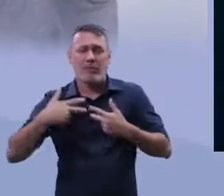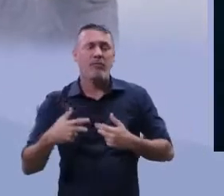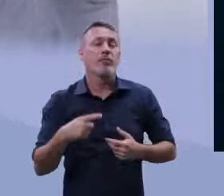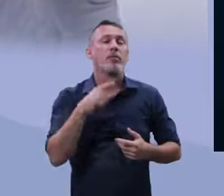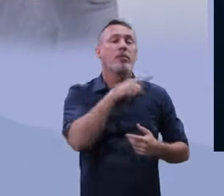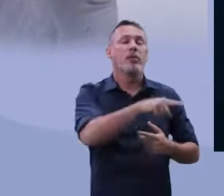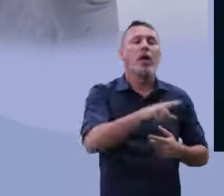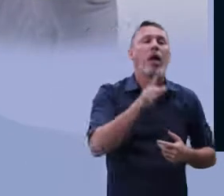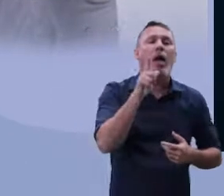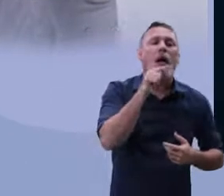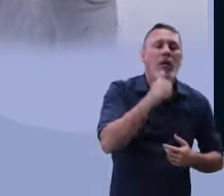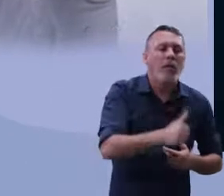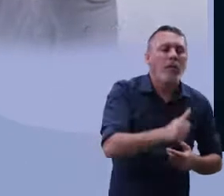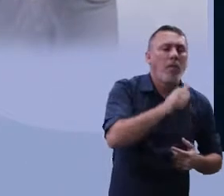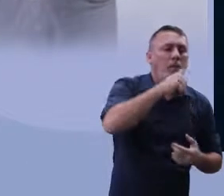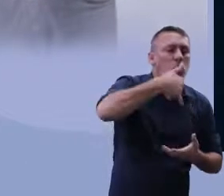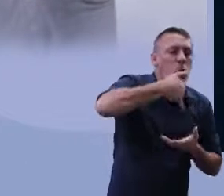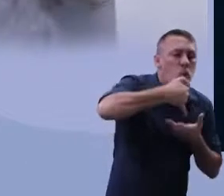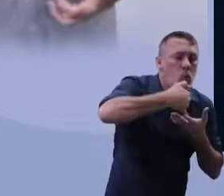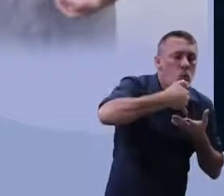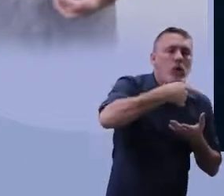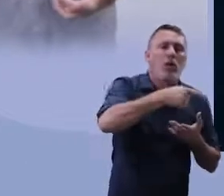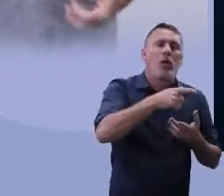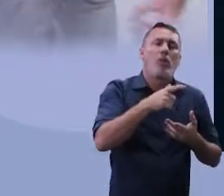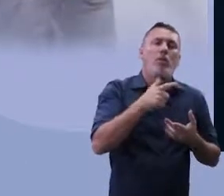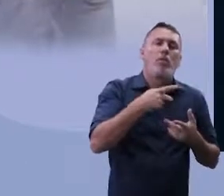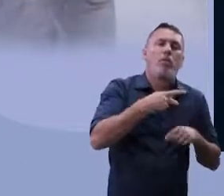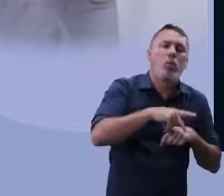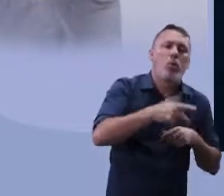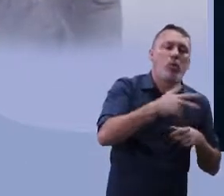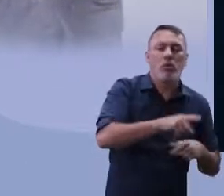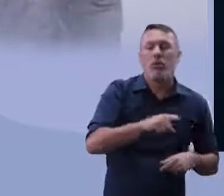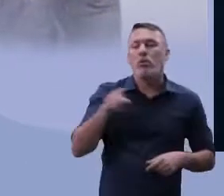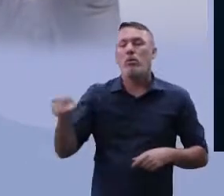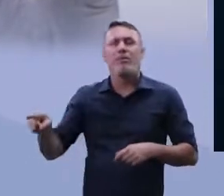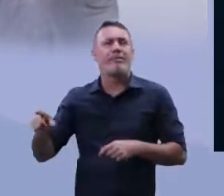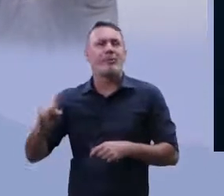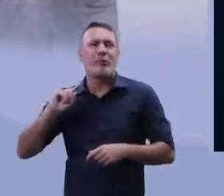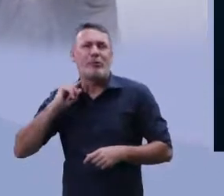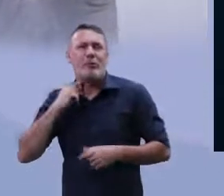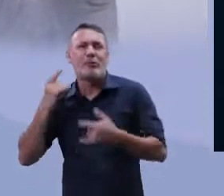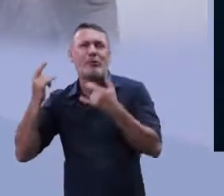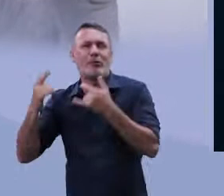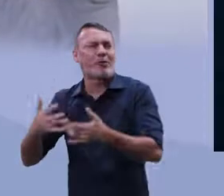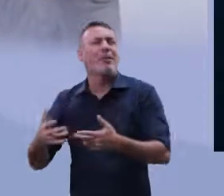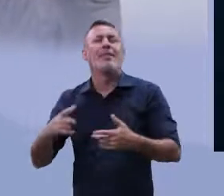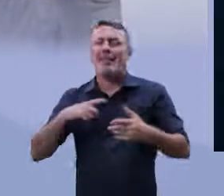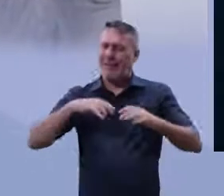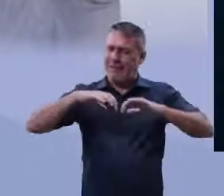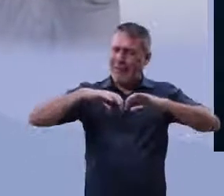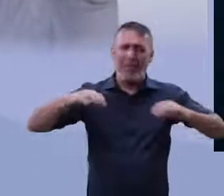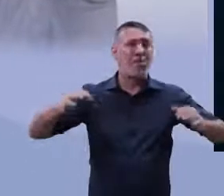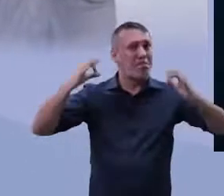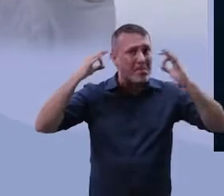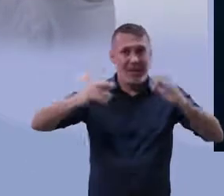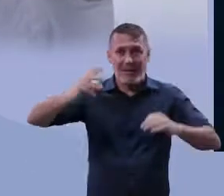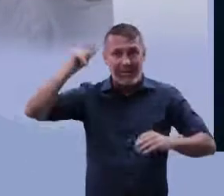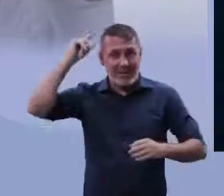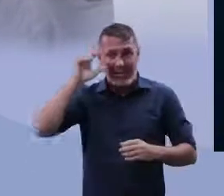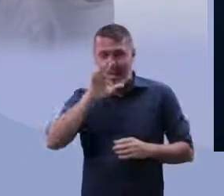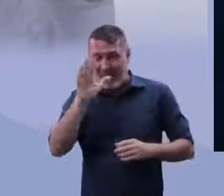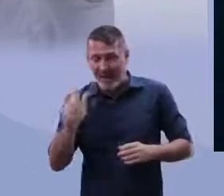água fresca, para o branco. O que sobrava do bebedouro ia para o bebedouro do negro. Então, era uma situação